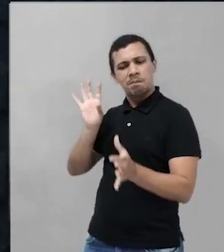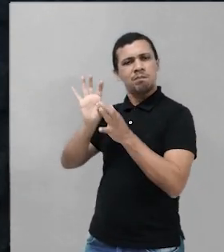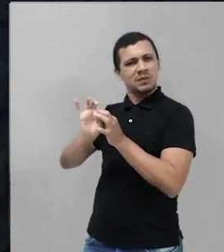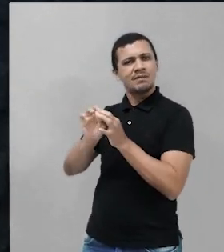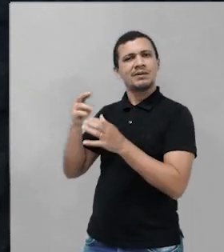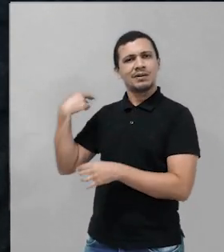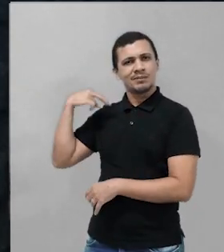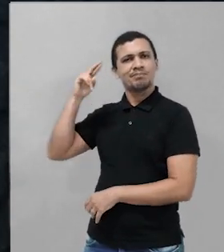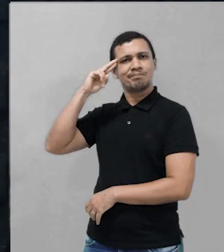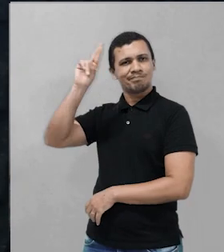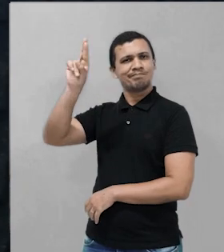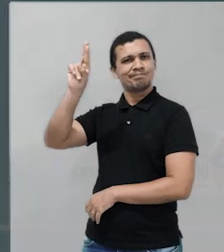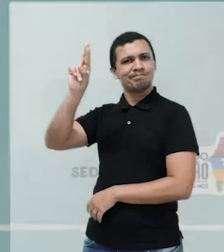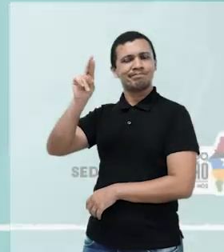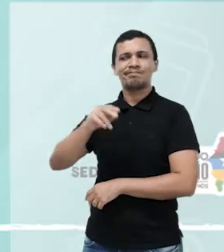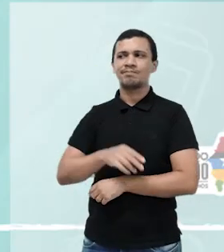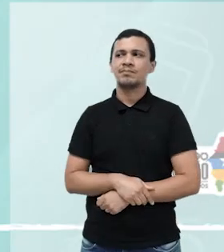-cultural.